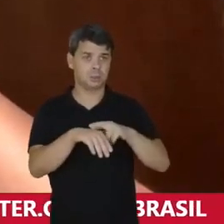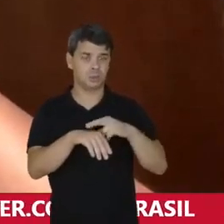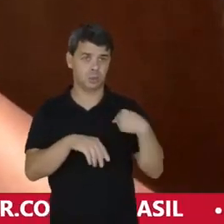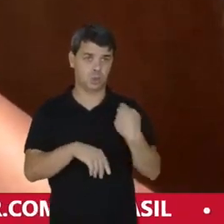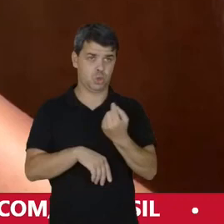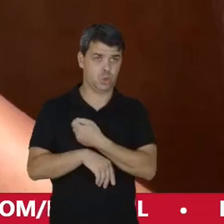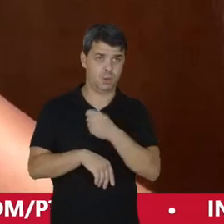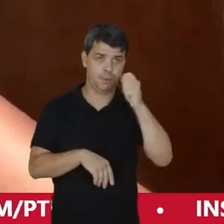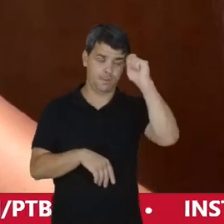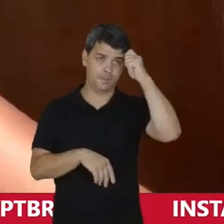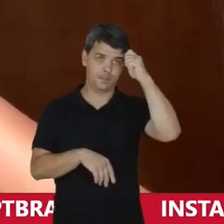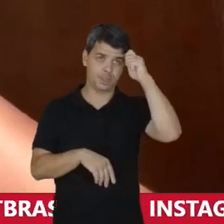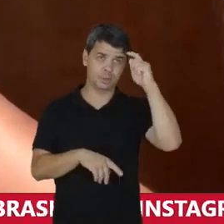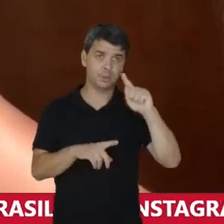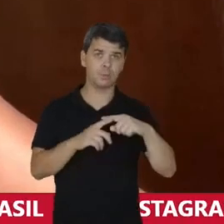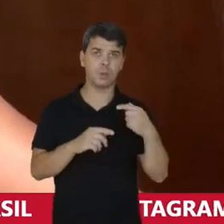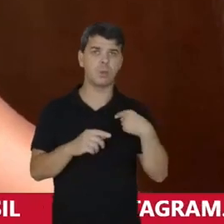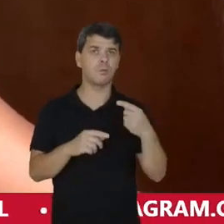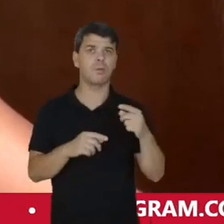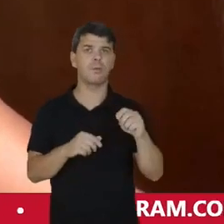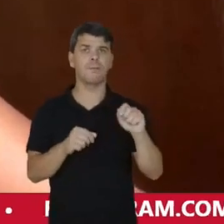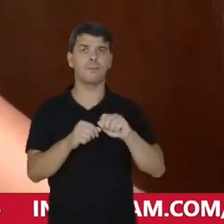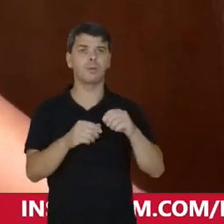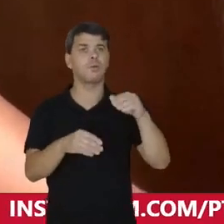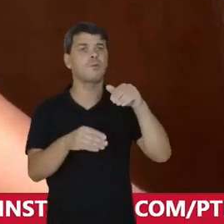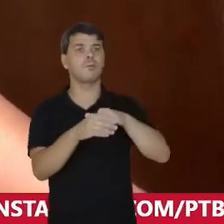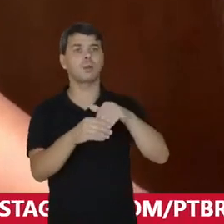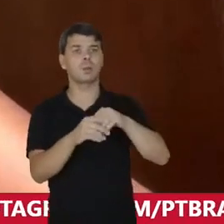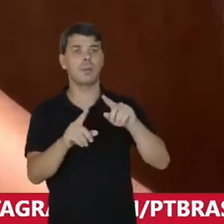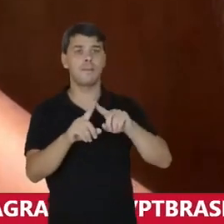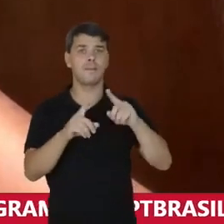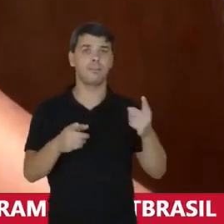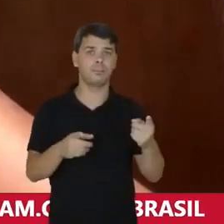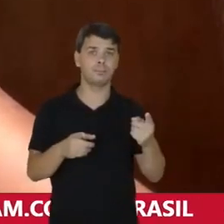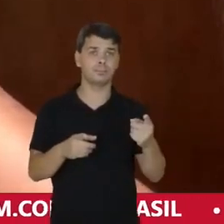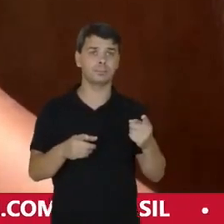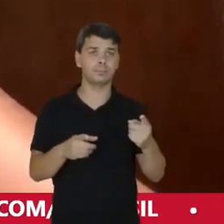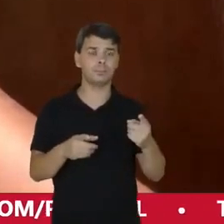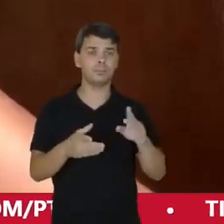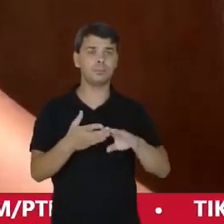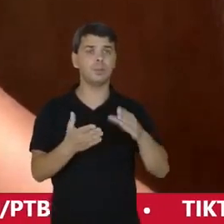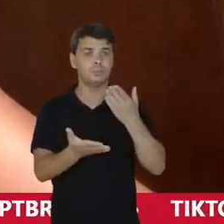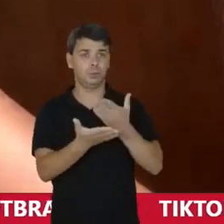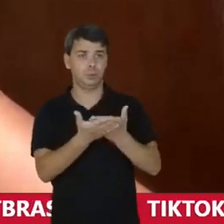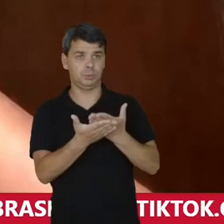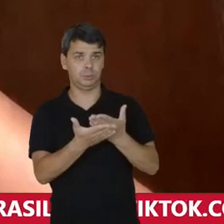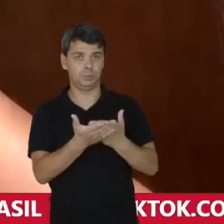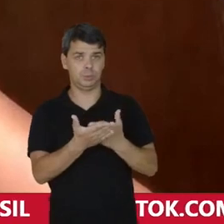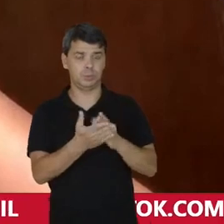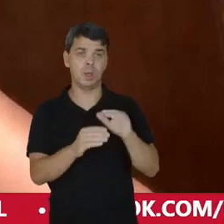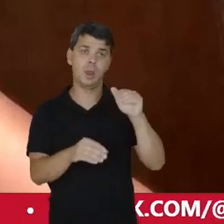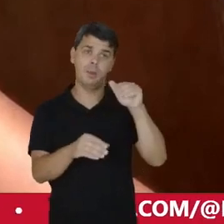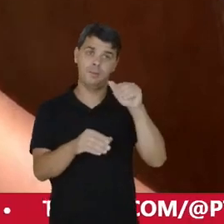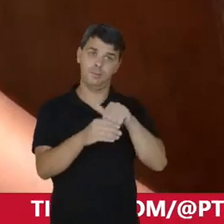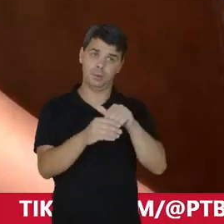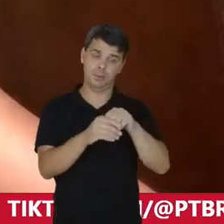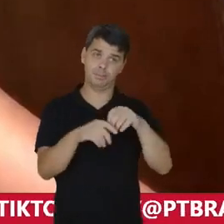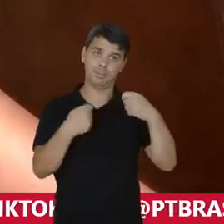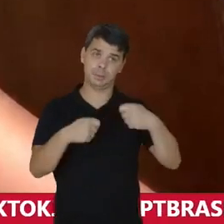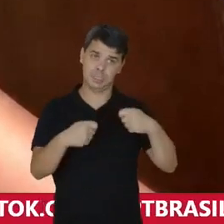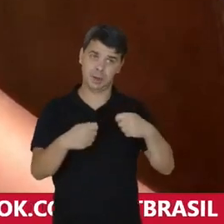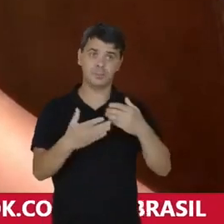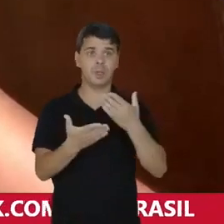Nós pretos e pretas Nunca fomos impedidos De votar Mas nós fomos impedidos De estudar E para votar Tinha que ter